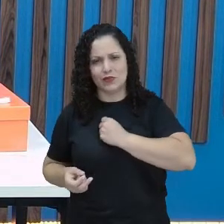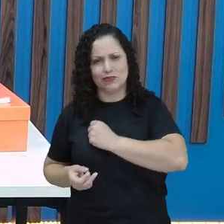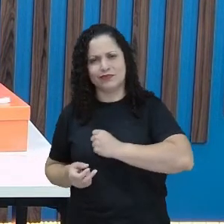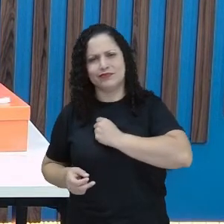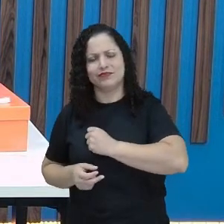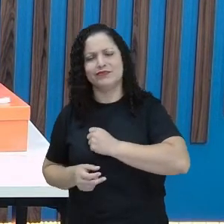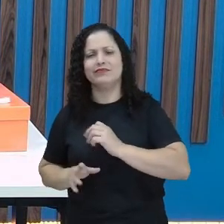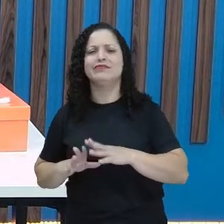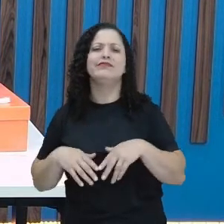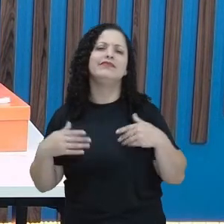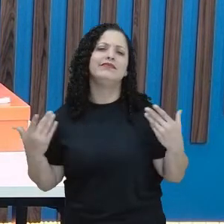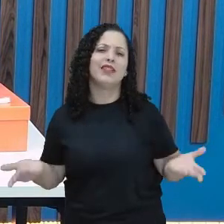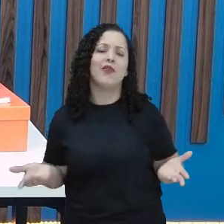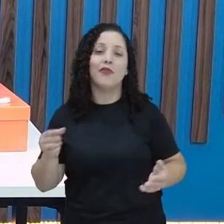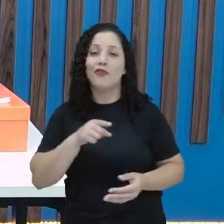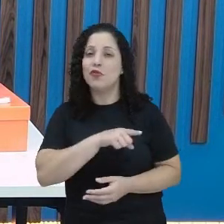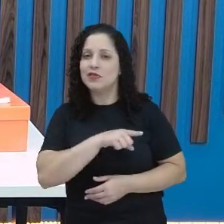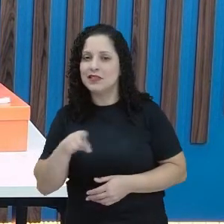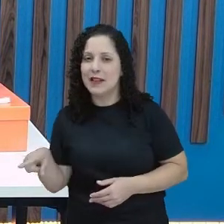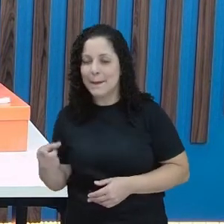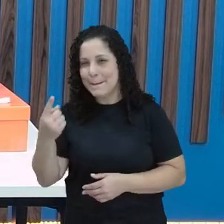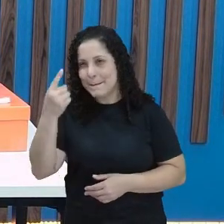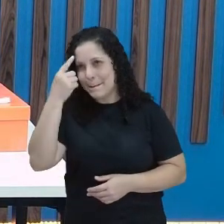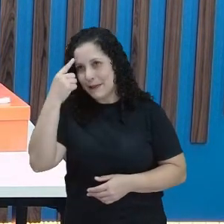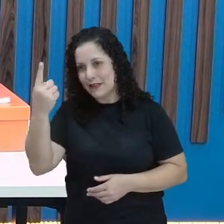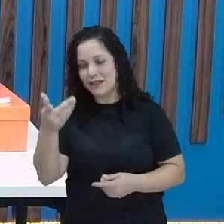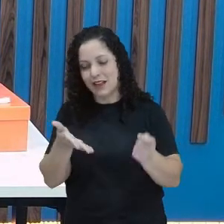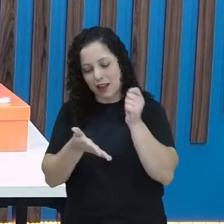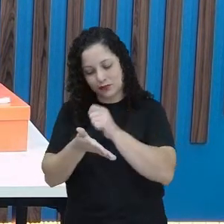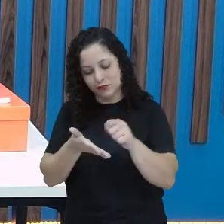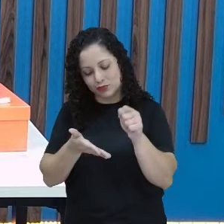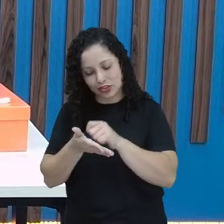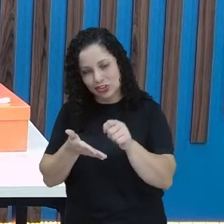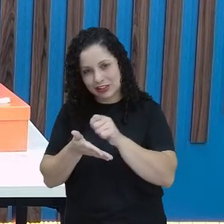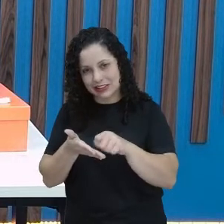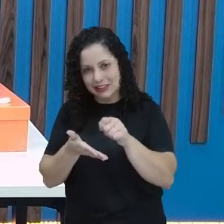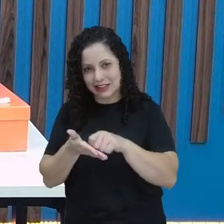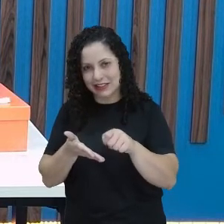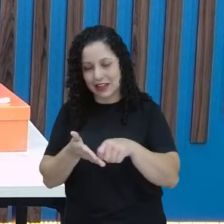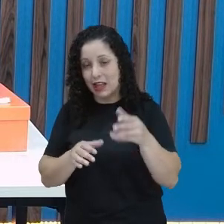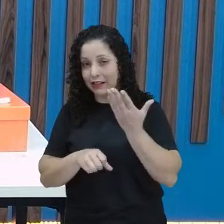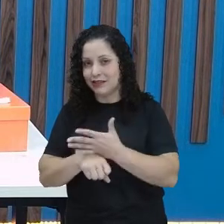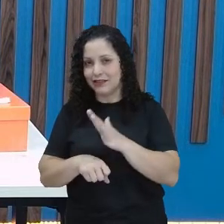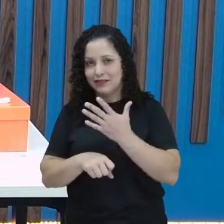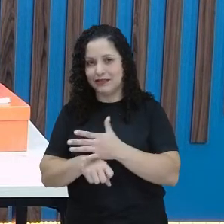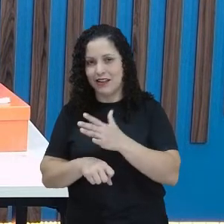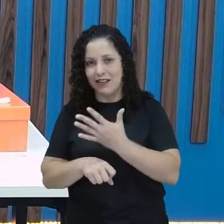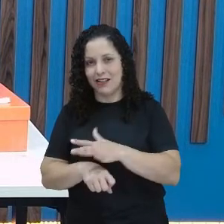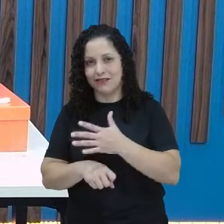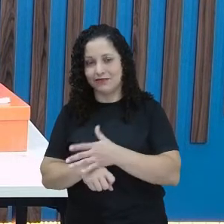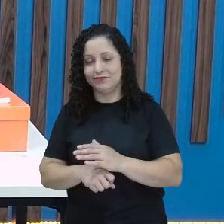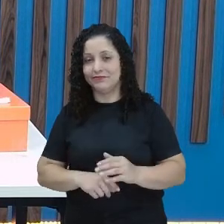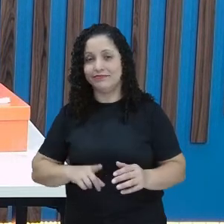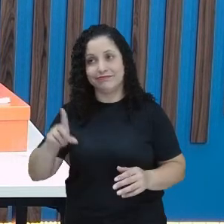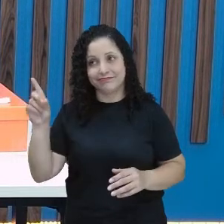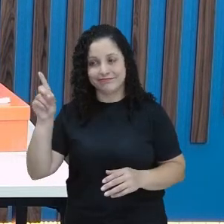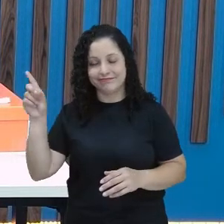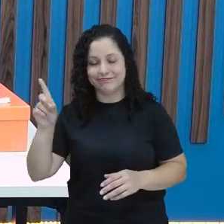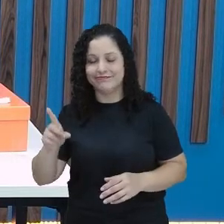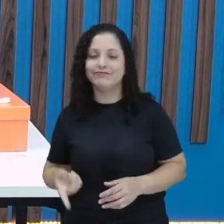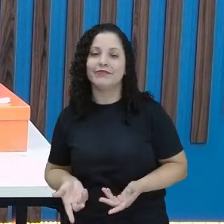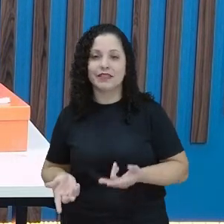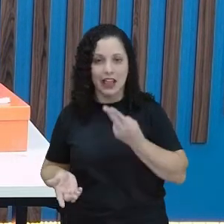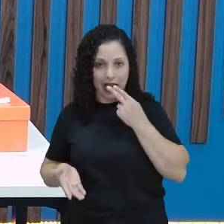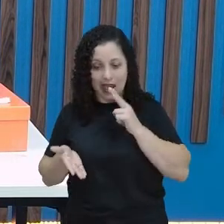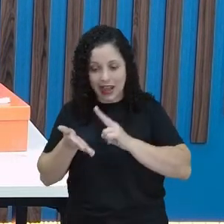que tal você pensar aí numa escrita e fazer esse bilhetinho aí para o grilo, para